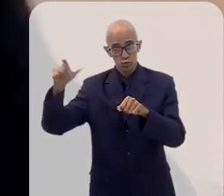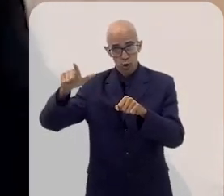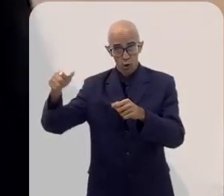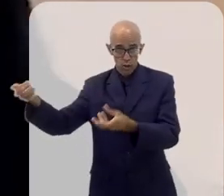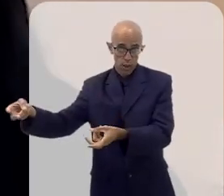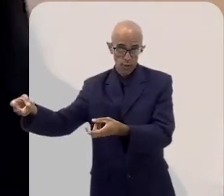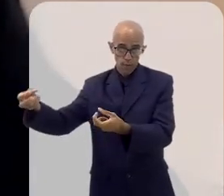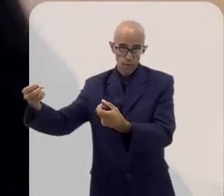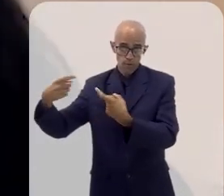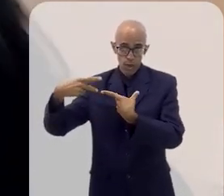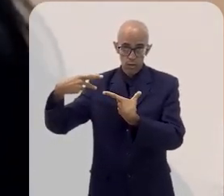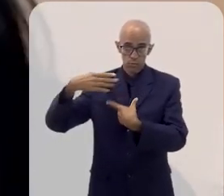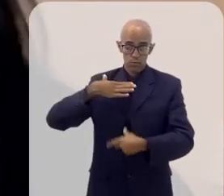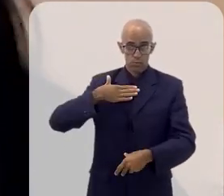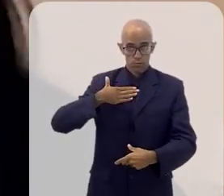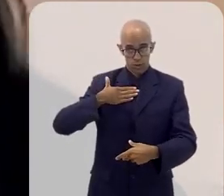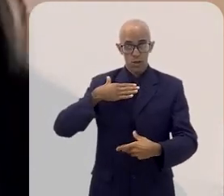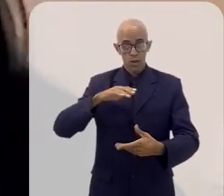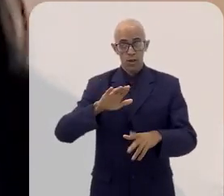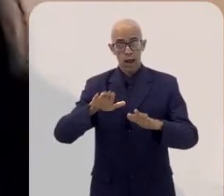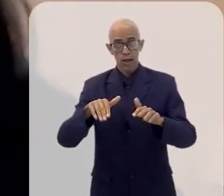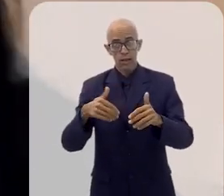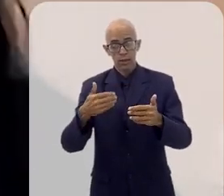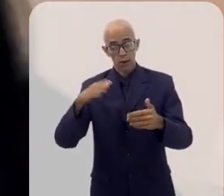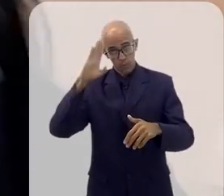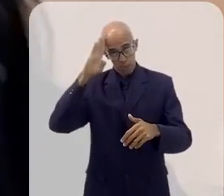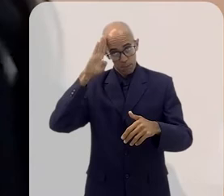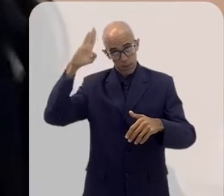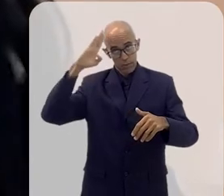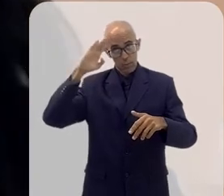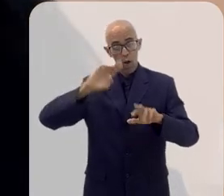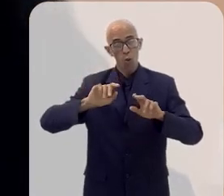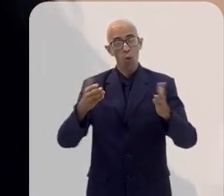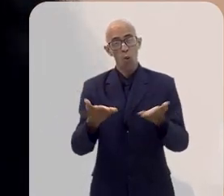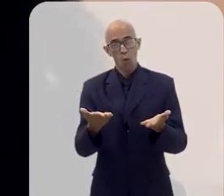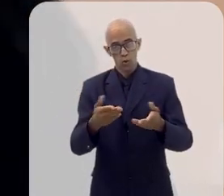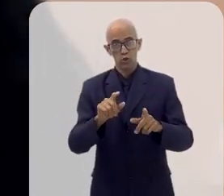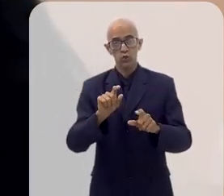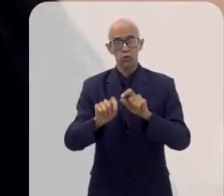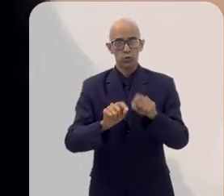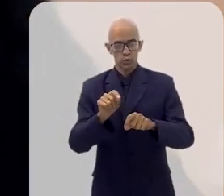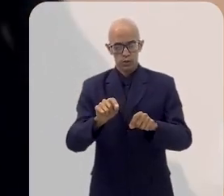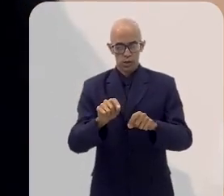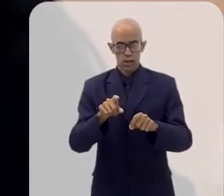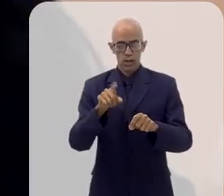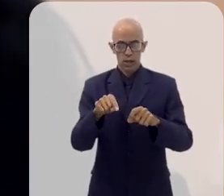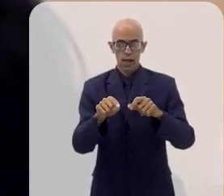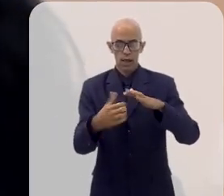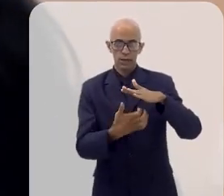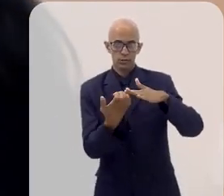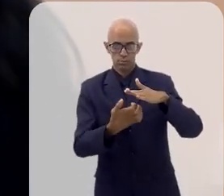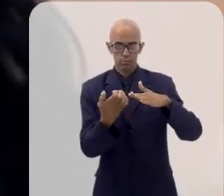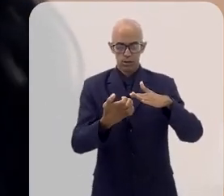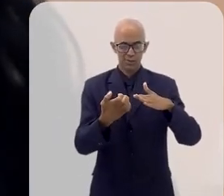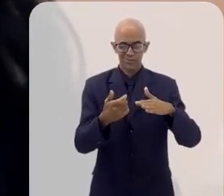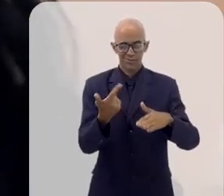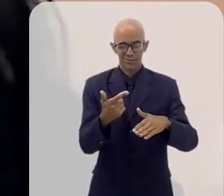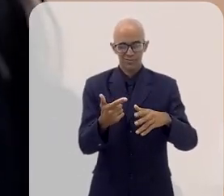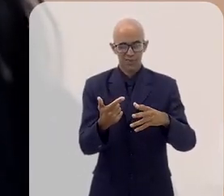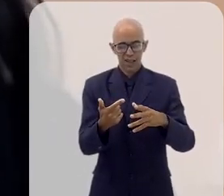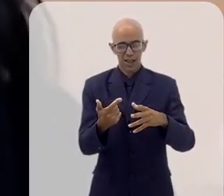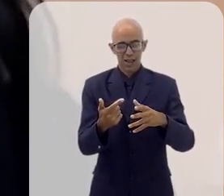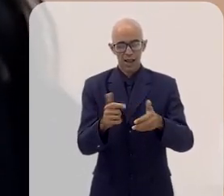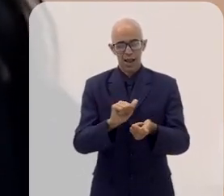na sua conta de luz. Mas hoje a principal diferença, o principal motivo pelas empresas não